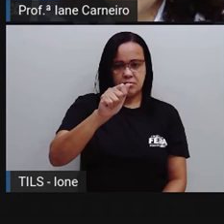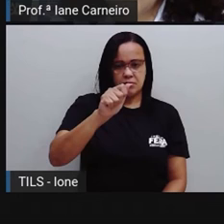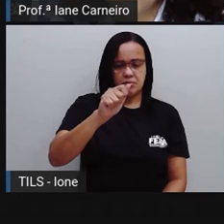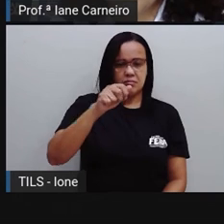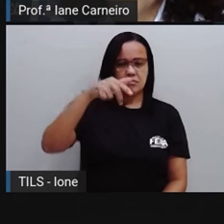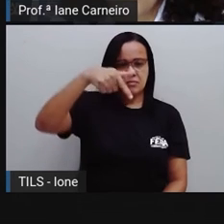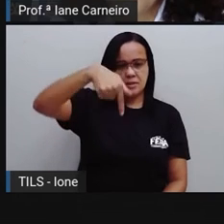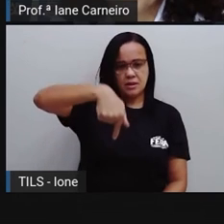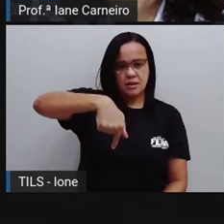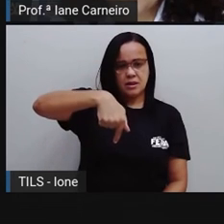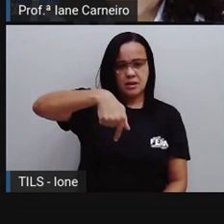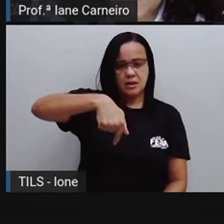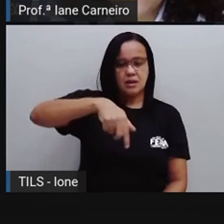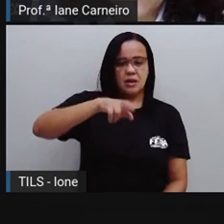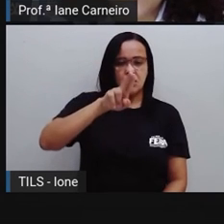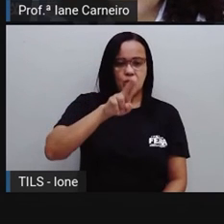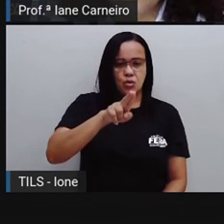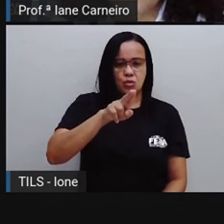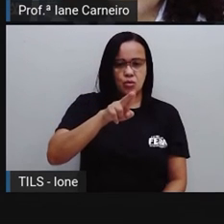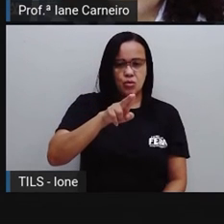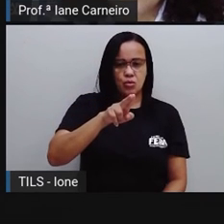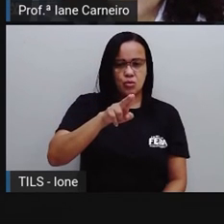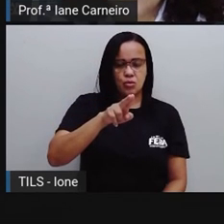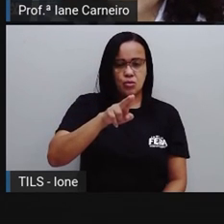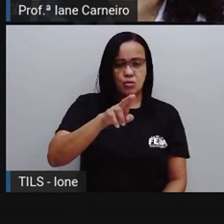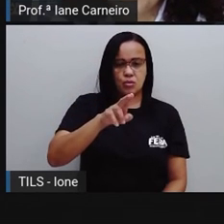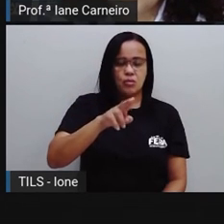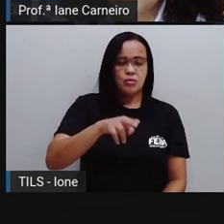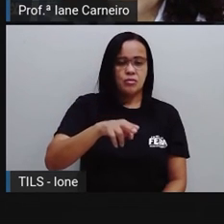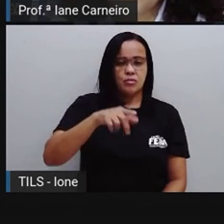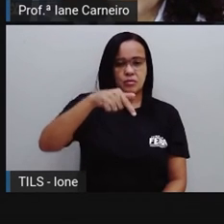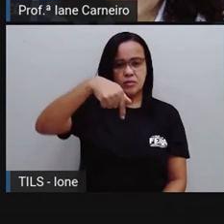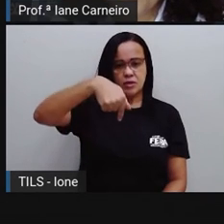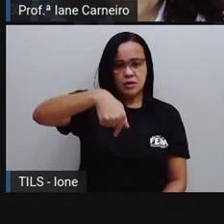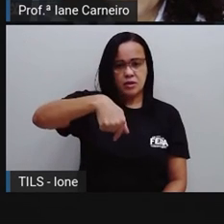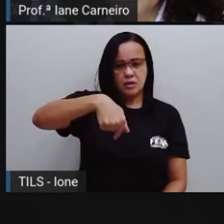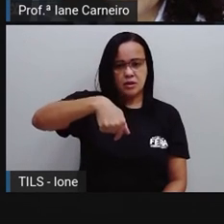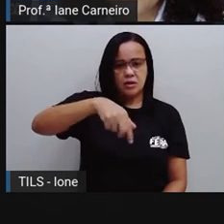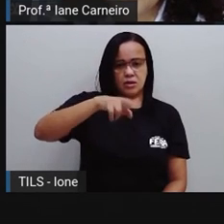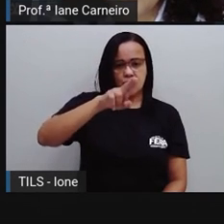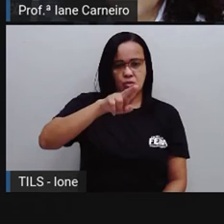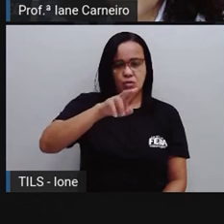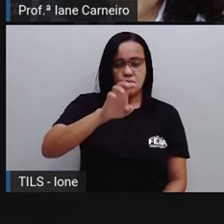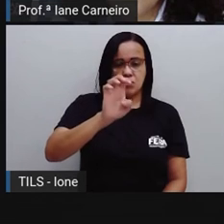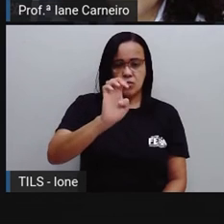QUEDA. igual a do QUERO, né? Ó, QUERO também escreveu Q, E.